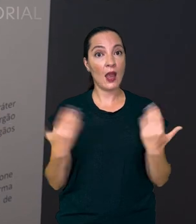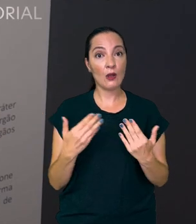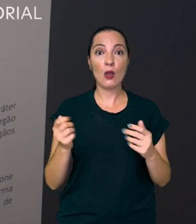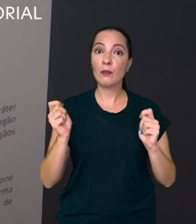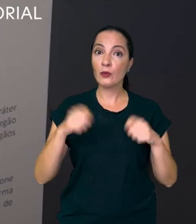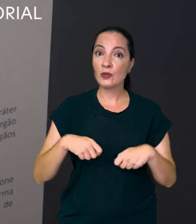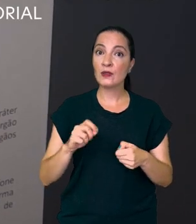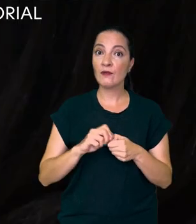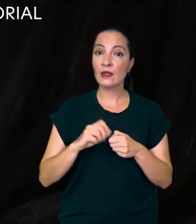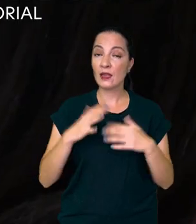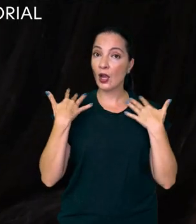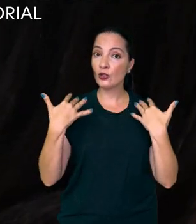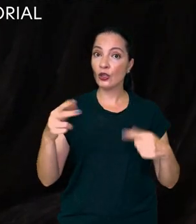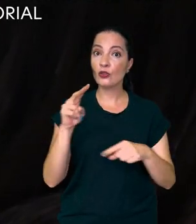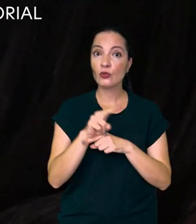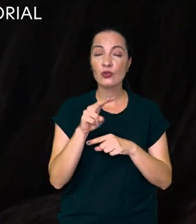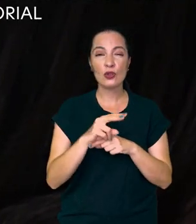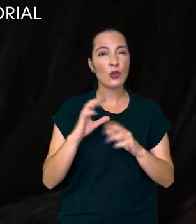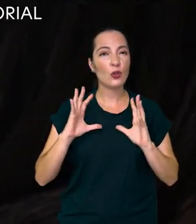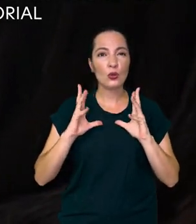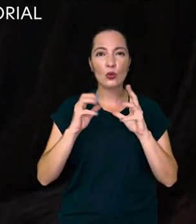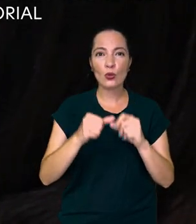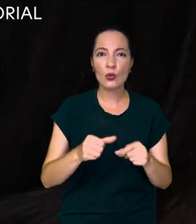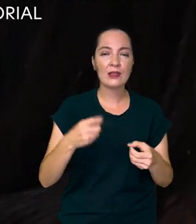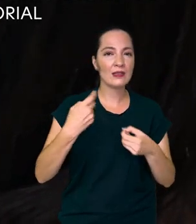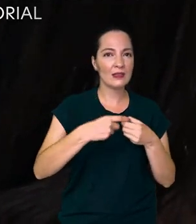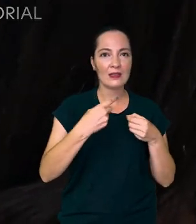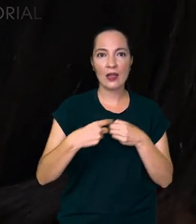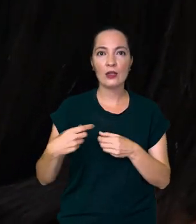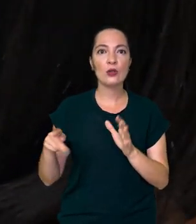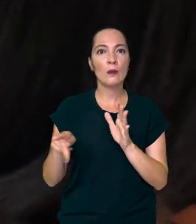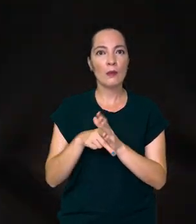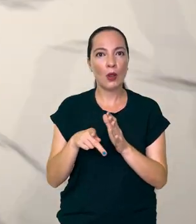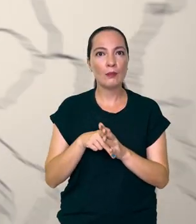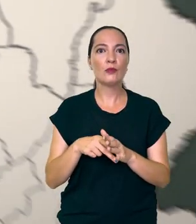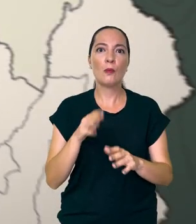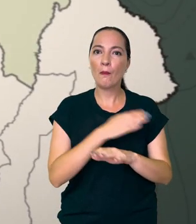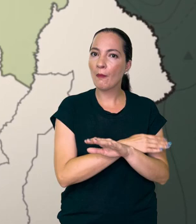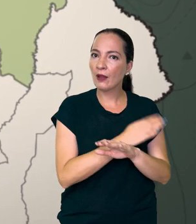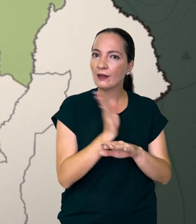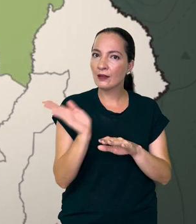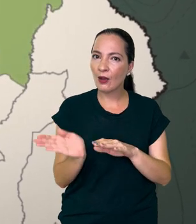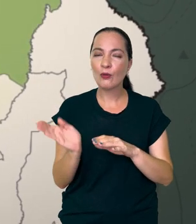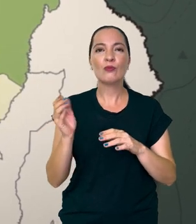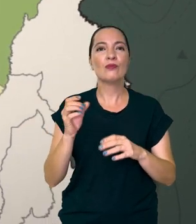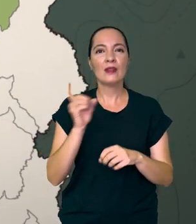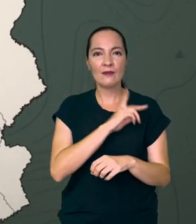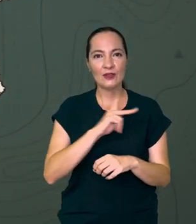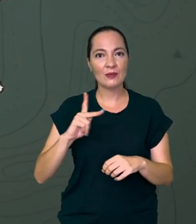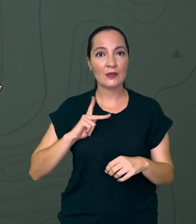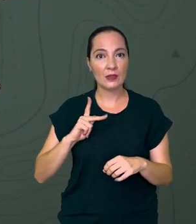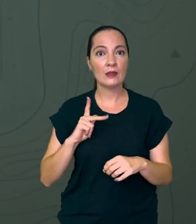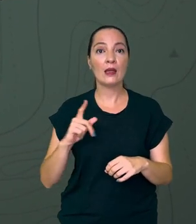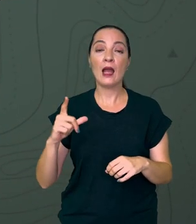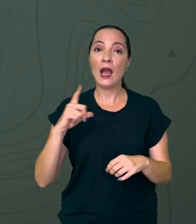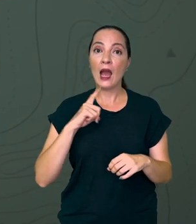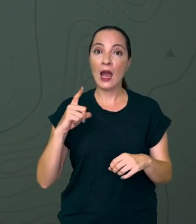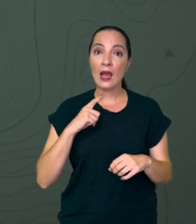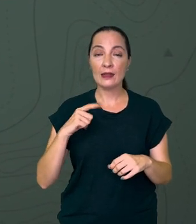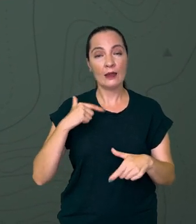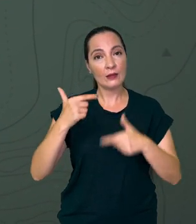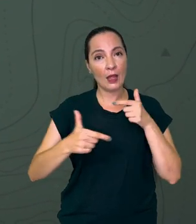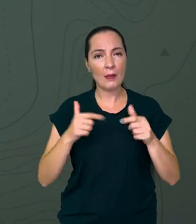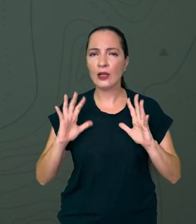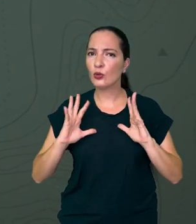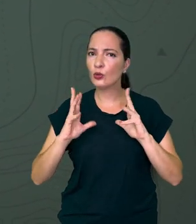audiências de custódia em todas as comarcas durante o plantão defensorial. Com essa ampliação, a DPE passa a atuar em todas